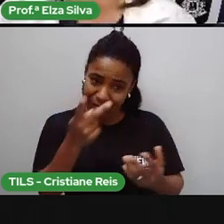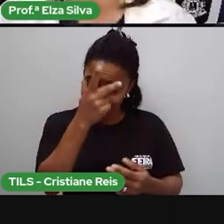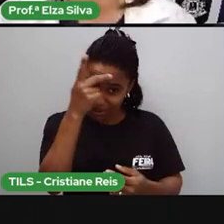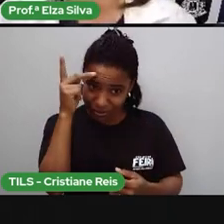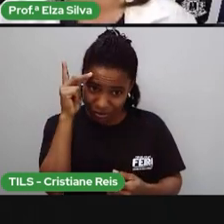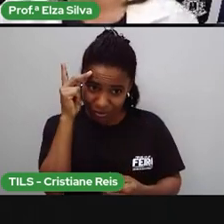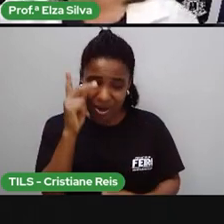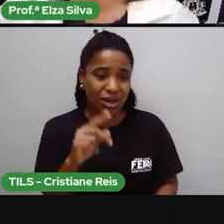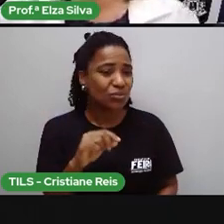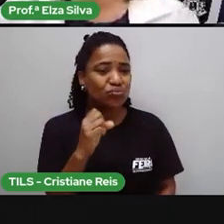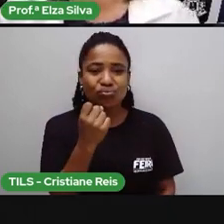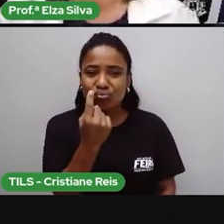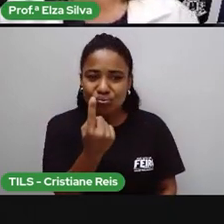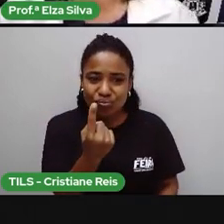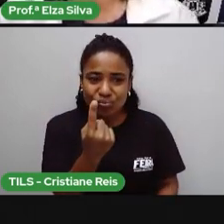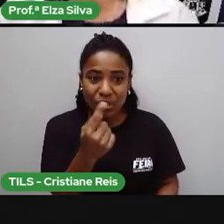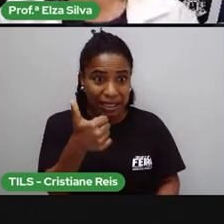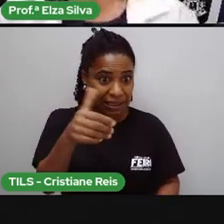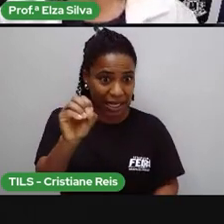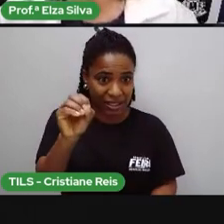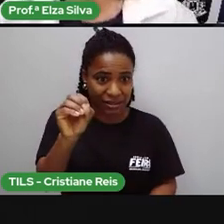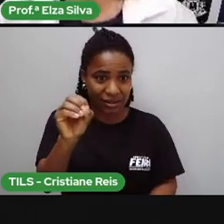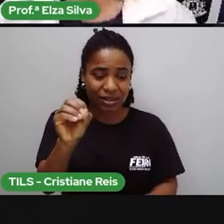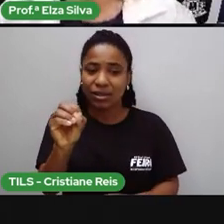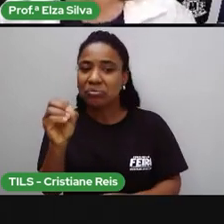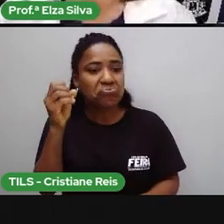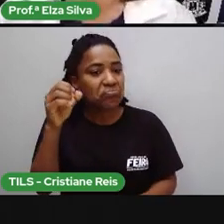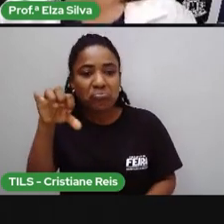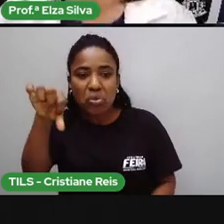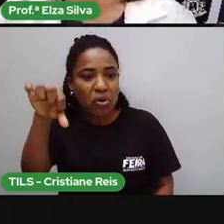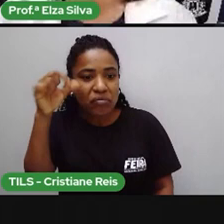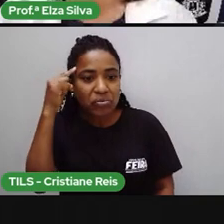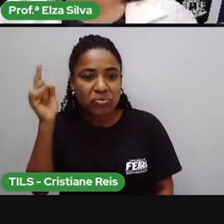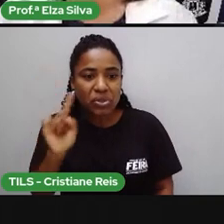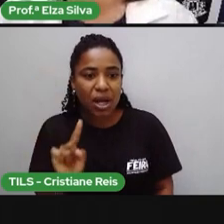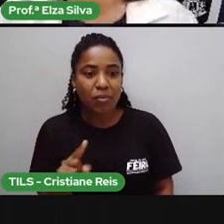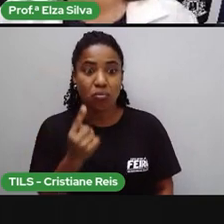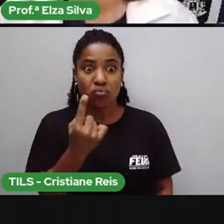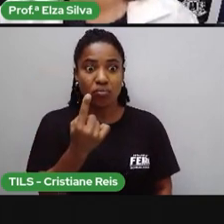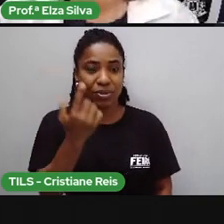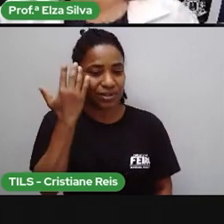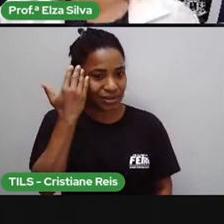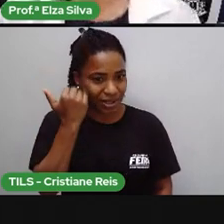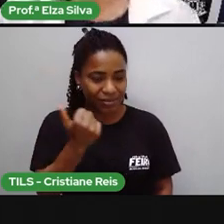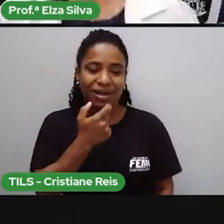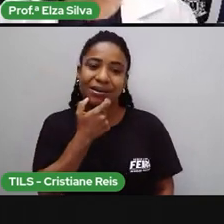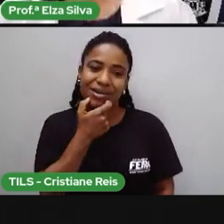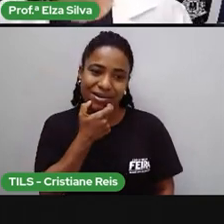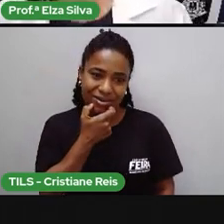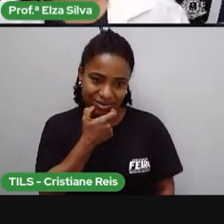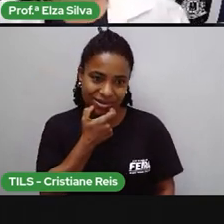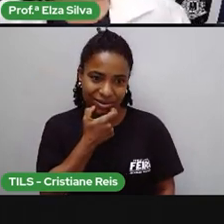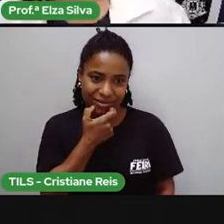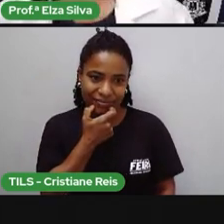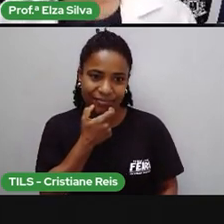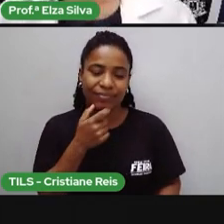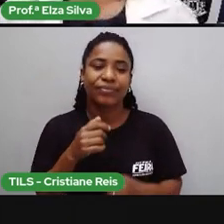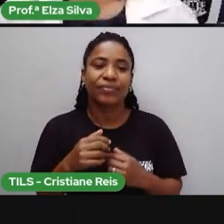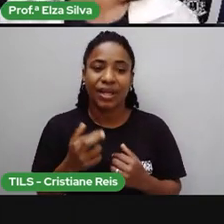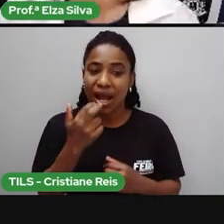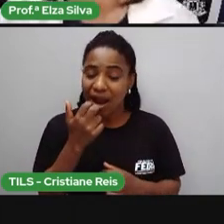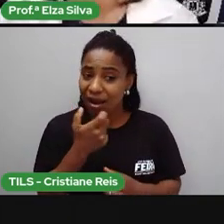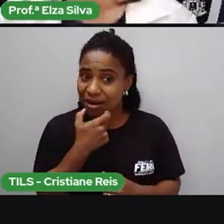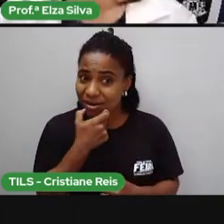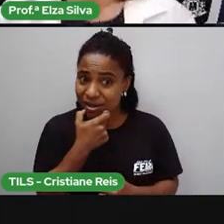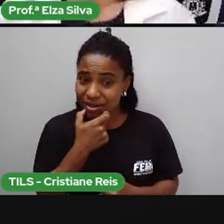pessoas. e a maioria delas não são pessoas brancas. No que diz respeito ao inglês, é uma língua